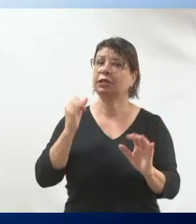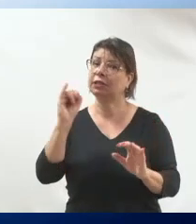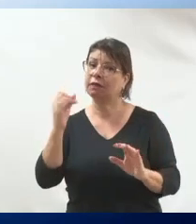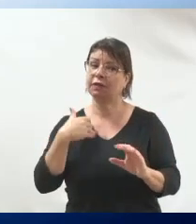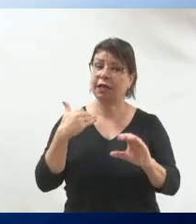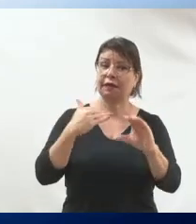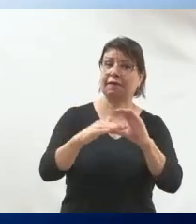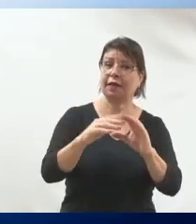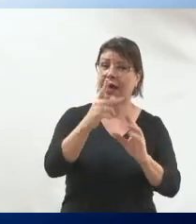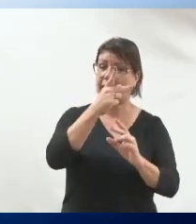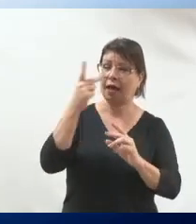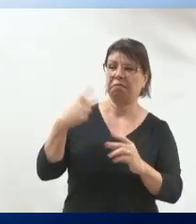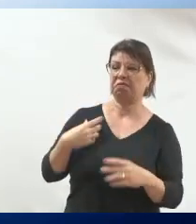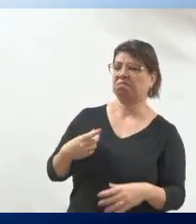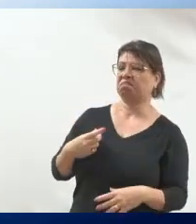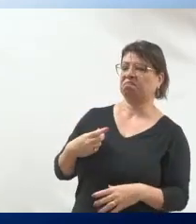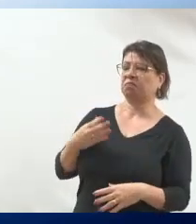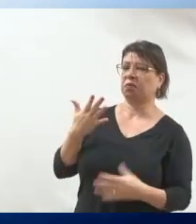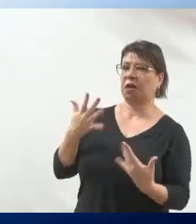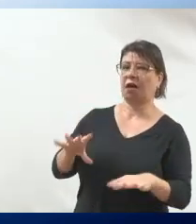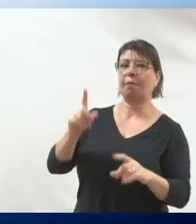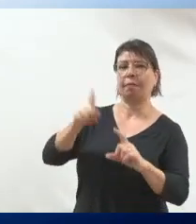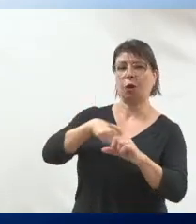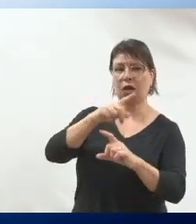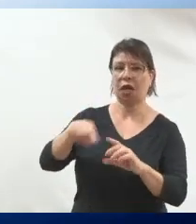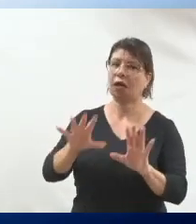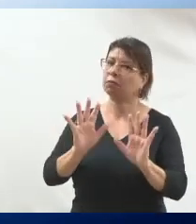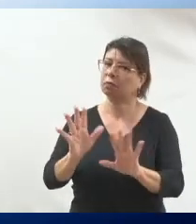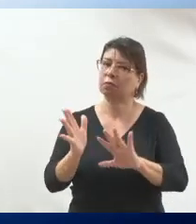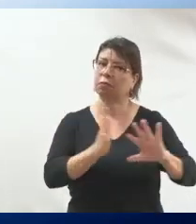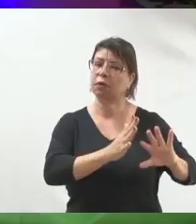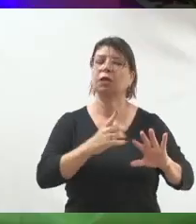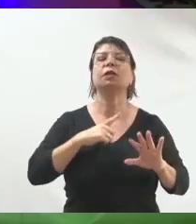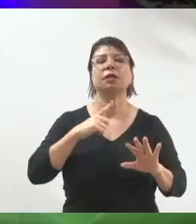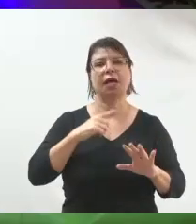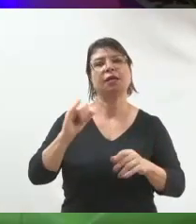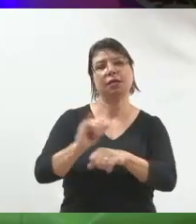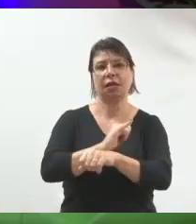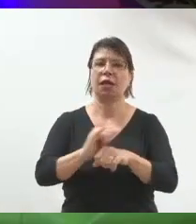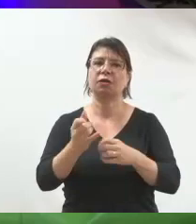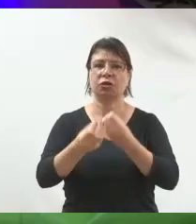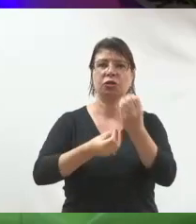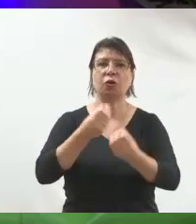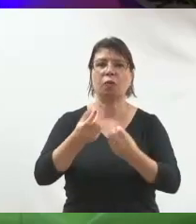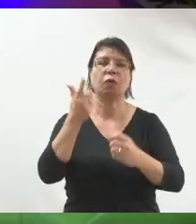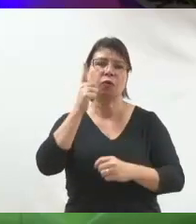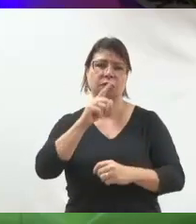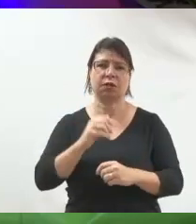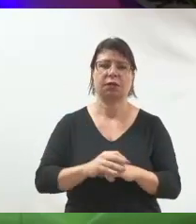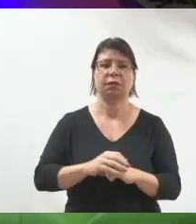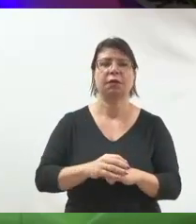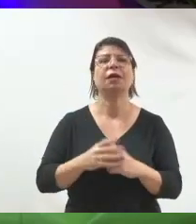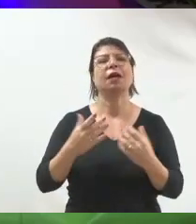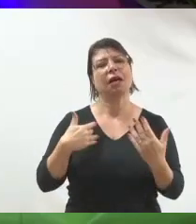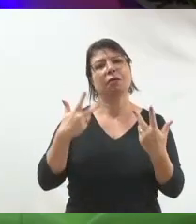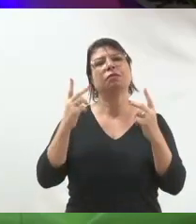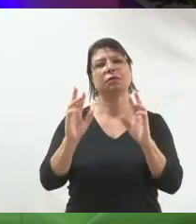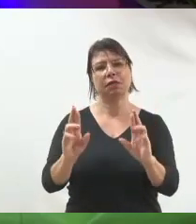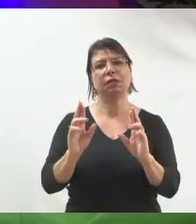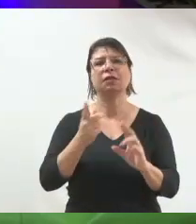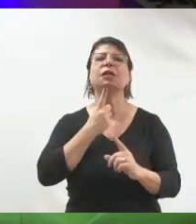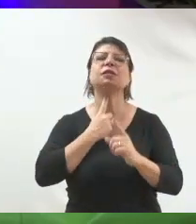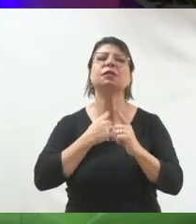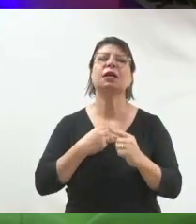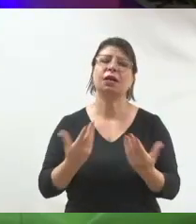tem algumas boas práticas para fazer isso. Então, eu espero que tenha sido um conteúdo útil. Eu gosto de fazer